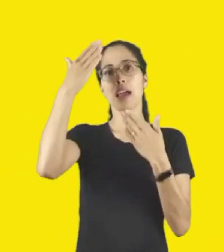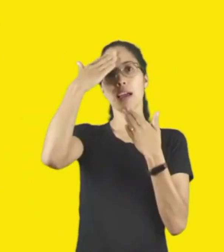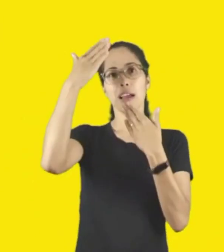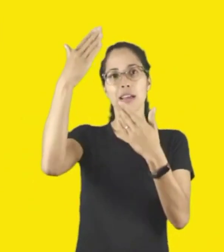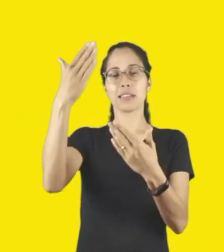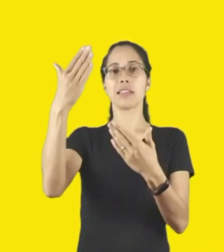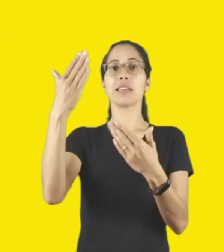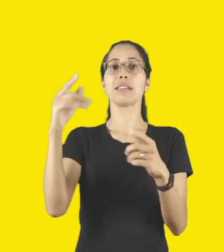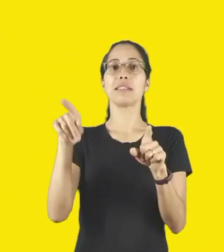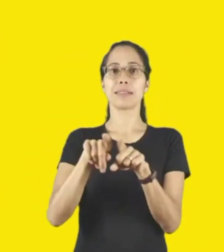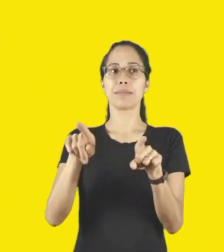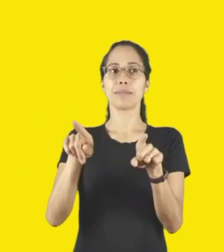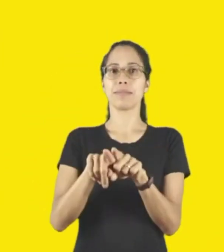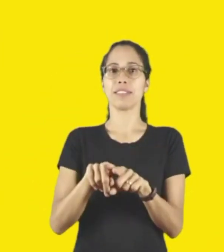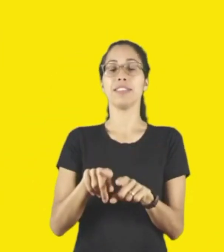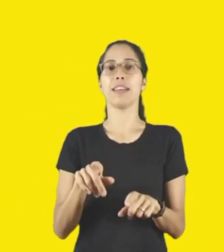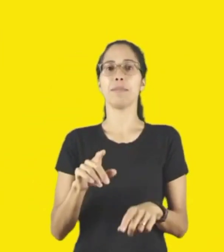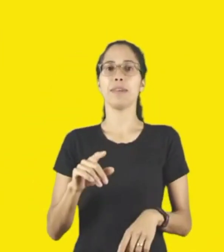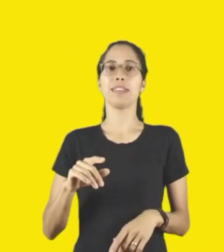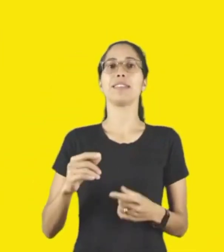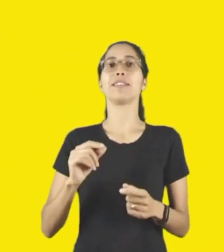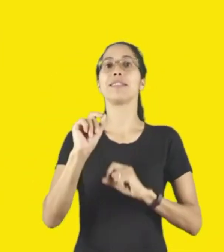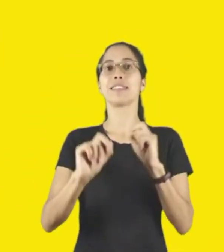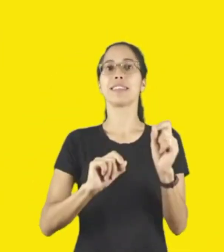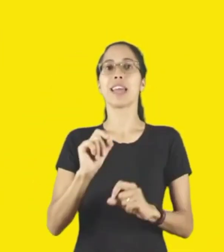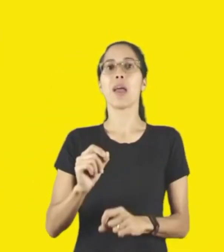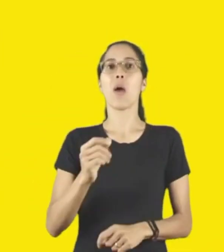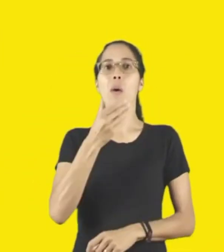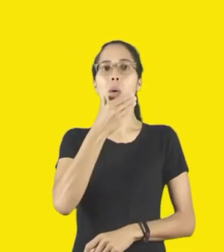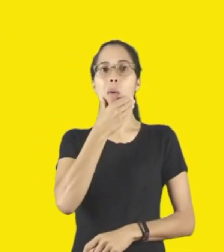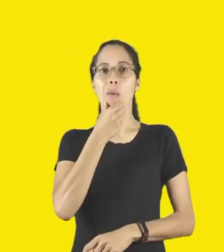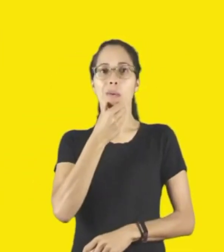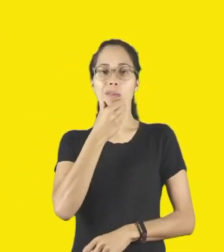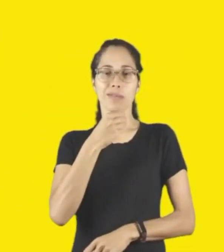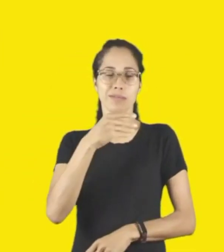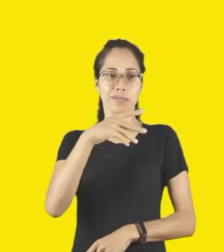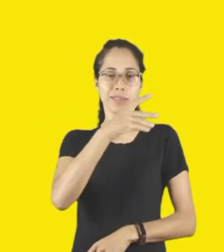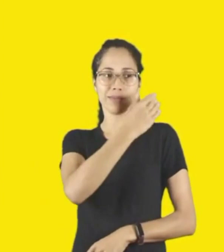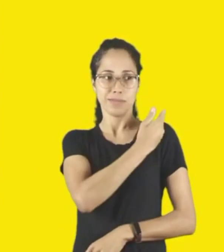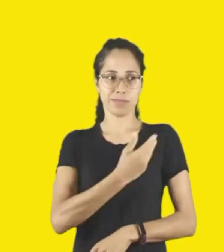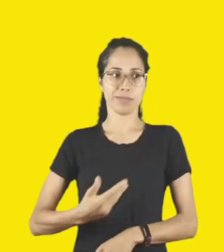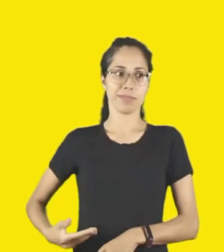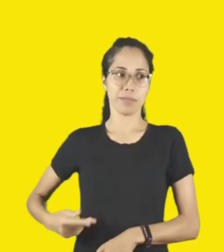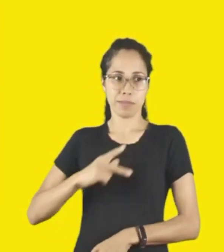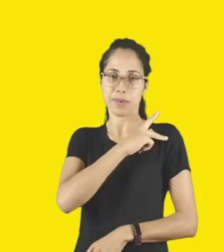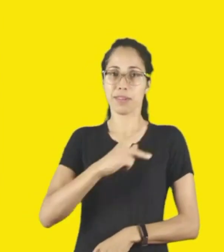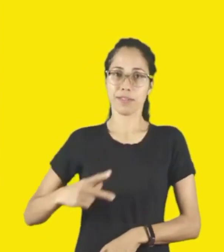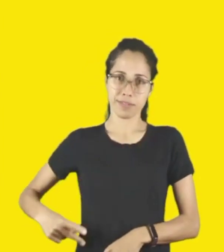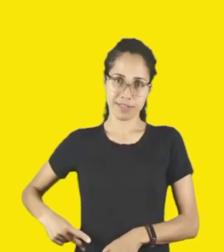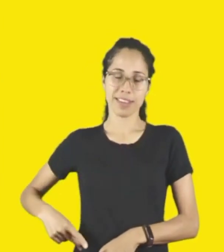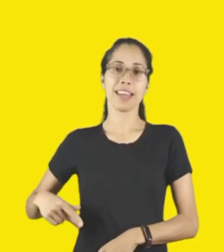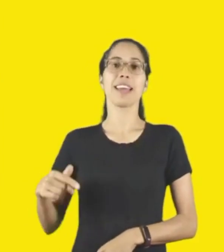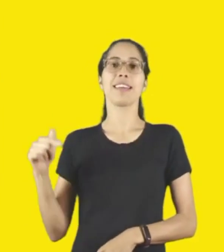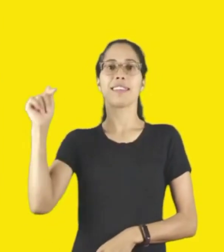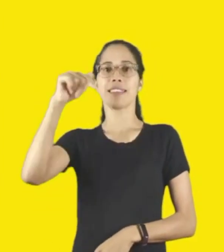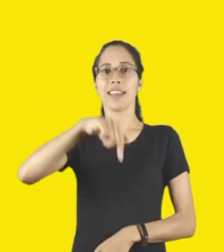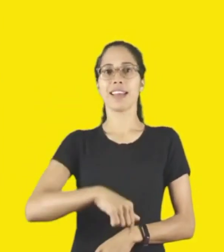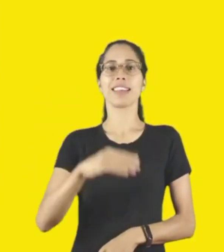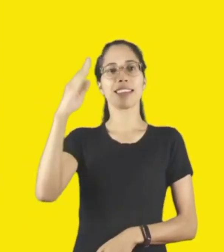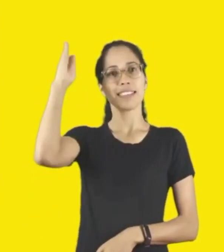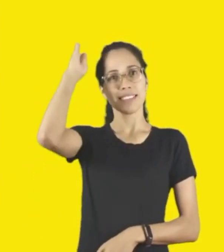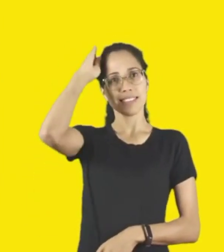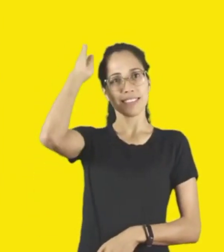presentes, secretários municipais, superintendentes, gerentes e técnicos do Sesc São Paulo que estão nos acompanhando,